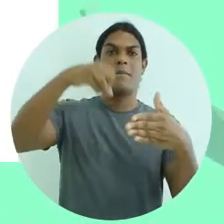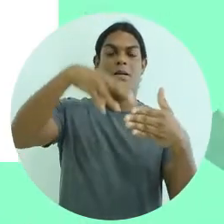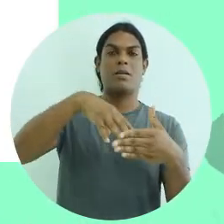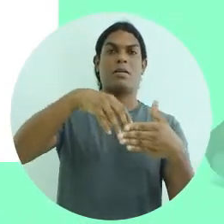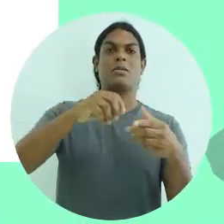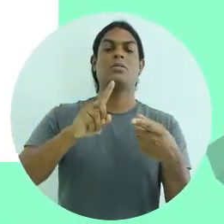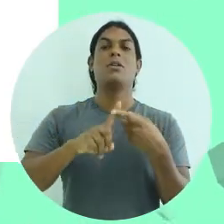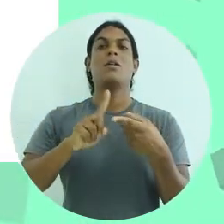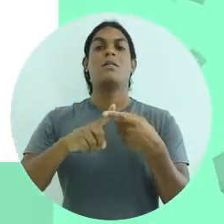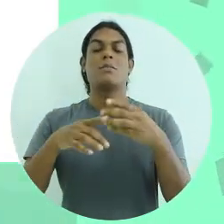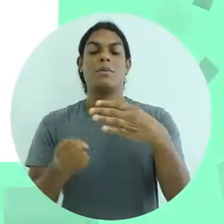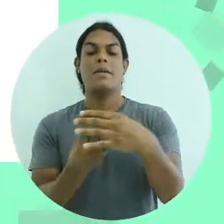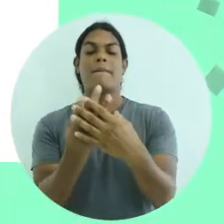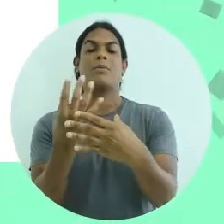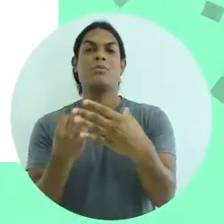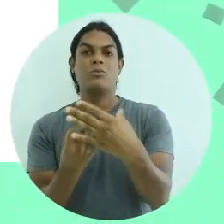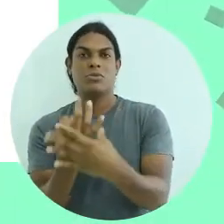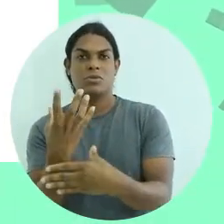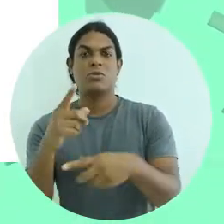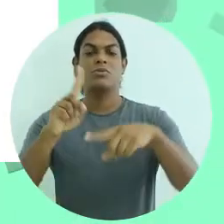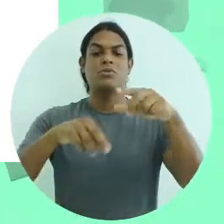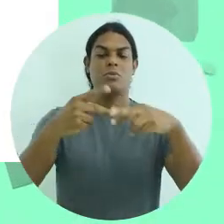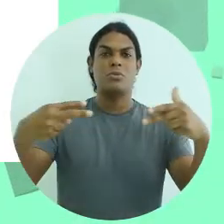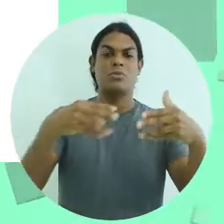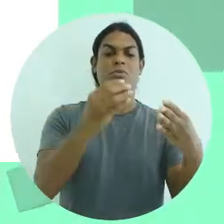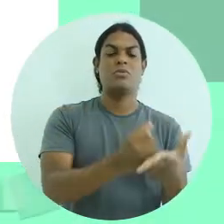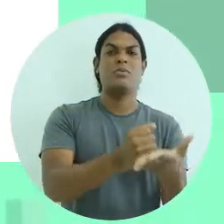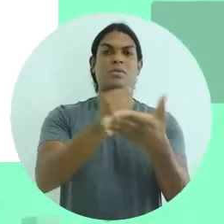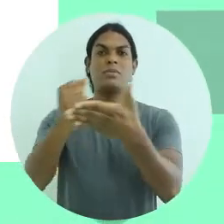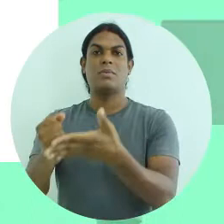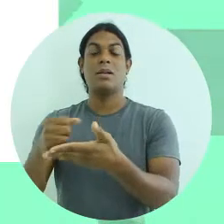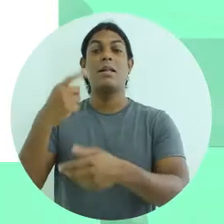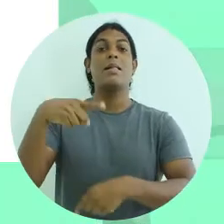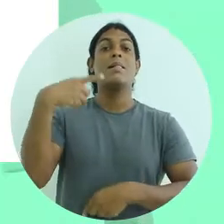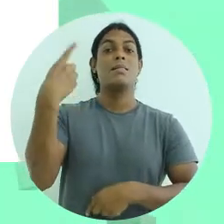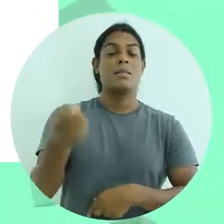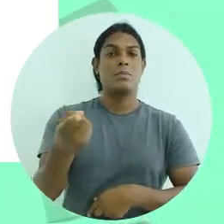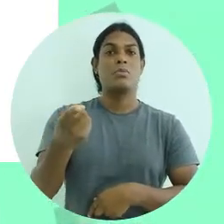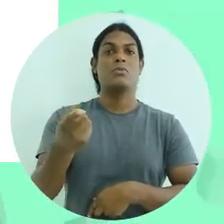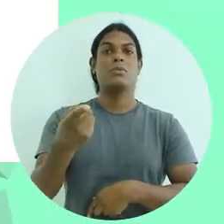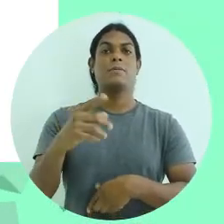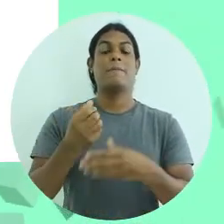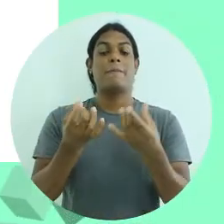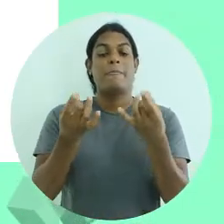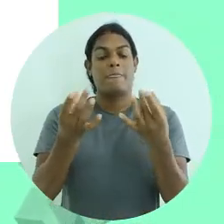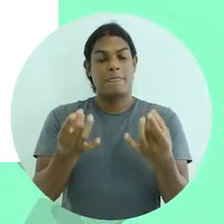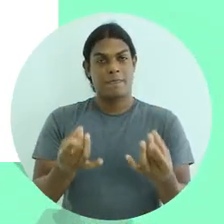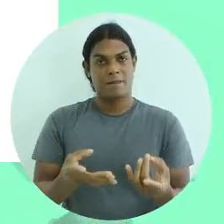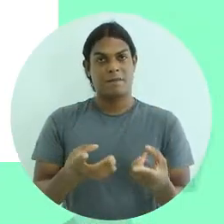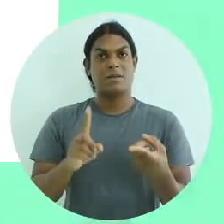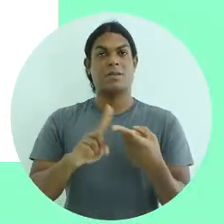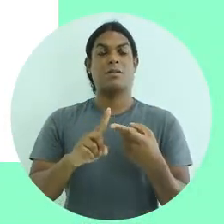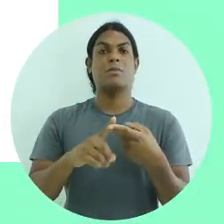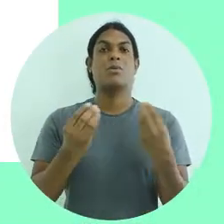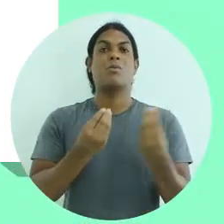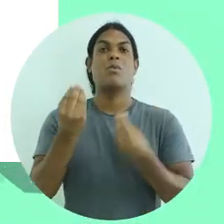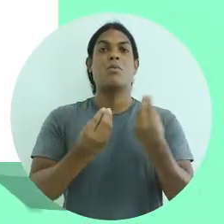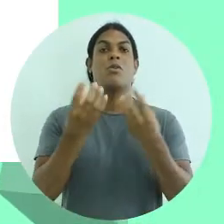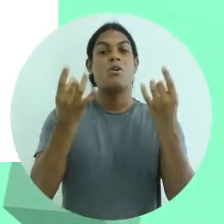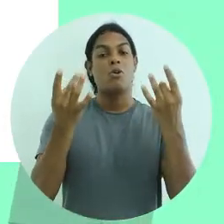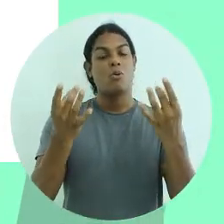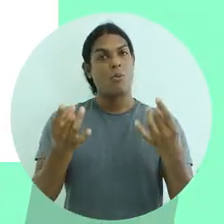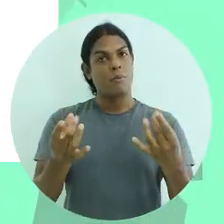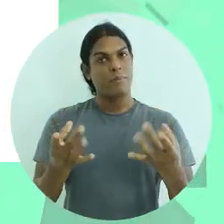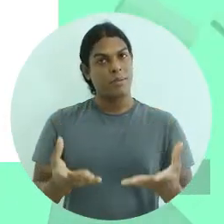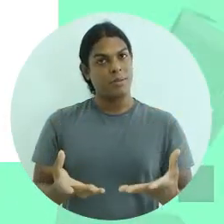do produto, que será posteriormente exportado. E a fase de pós-embarque são os financiamentos destinados à comercialização,